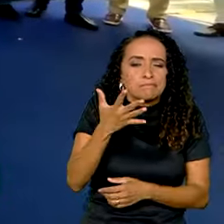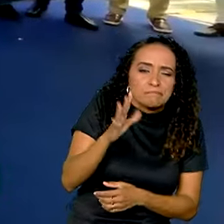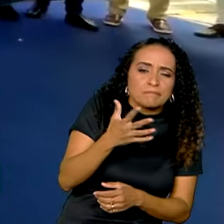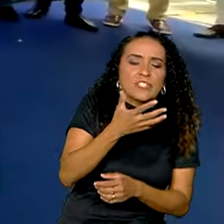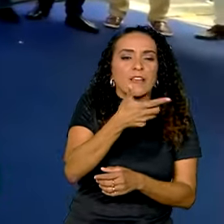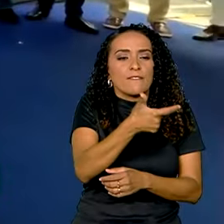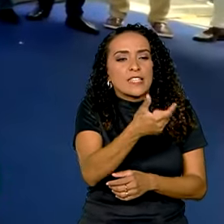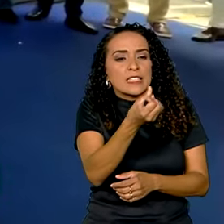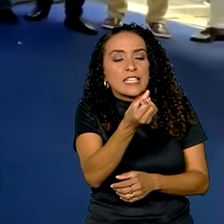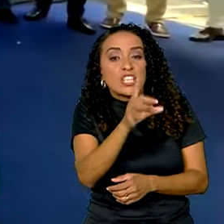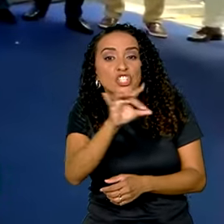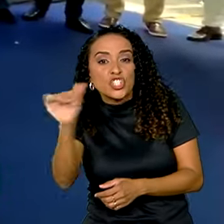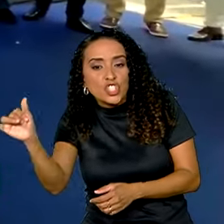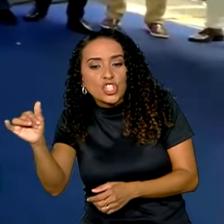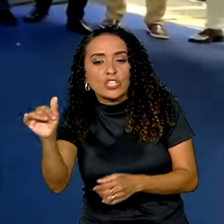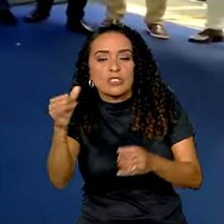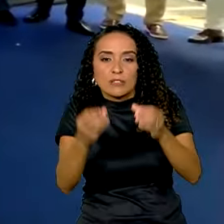26 dias a duração dessa implantação.